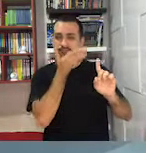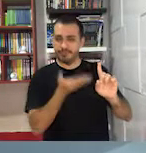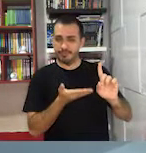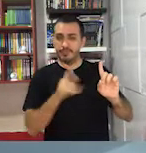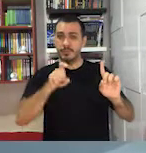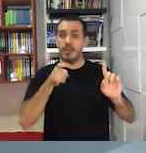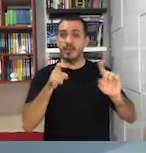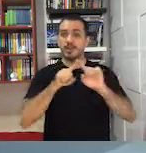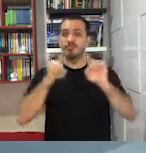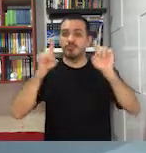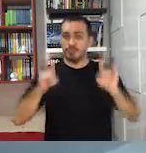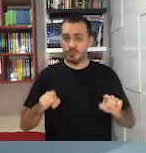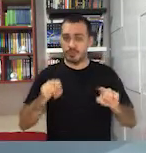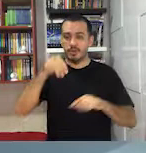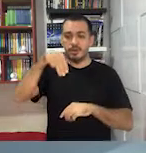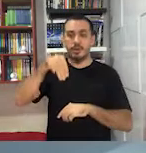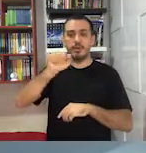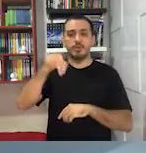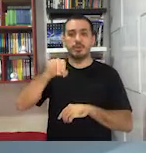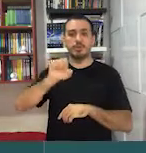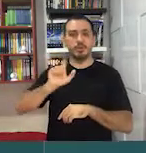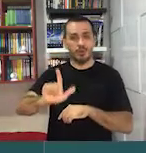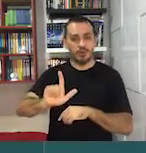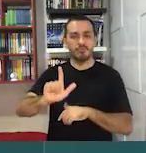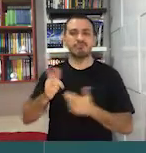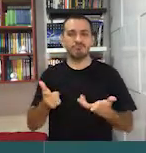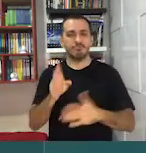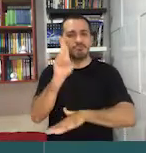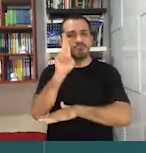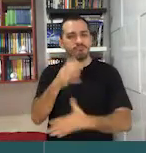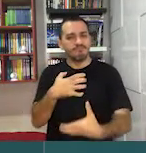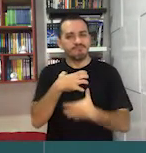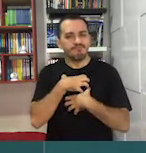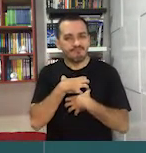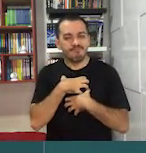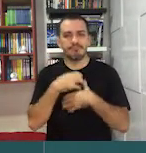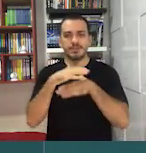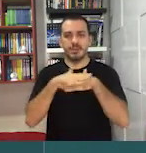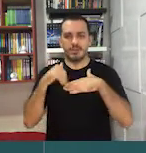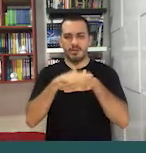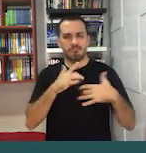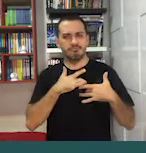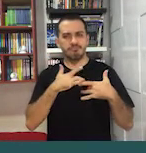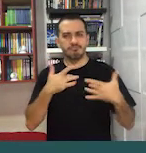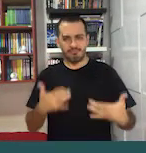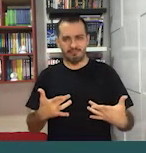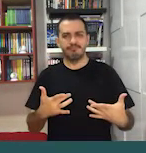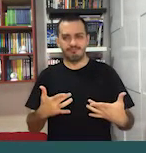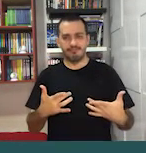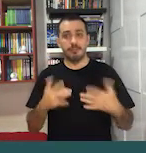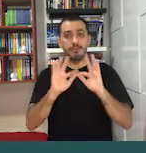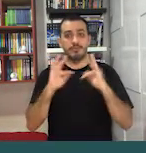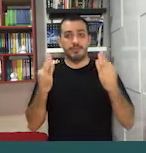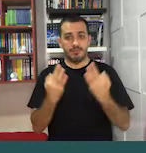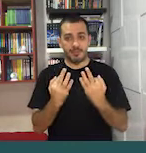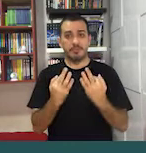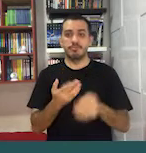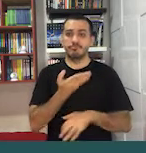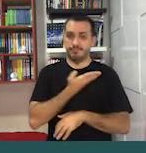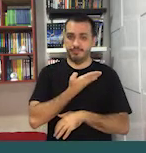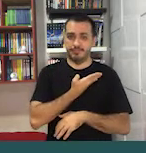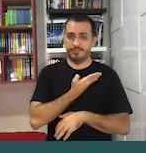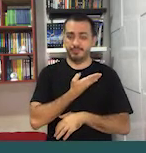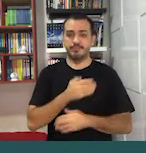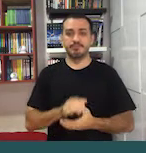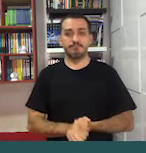Antes de encerrar, a Universidade Federal do Mapá presta suas homenagens ao ex-servidor Manuel da Silva Vaz. A Unifap